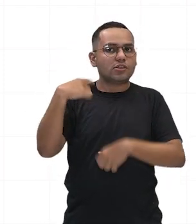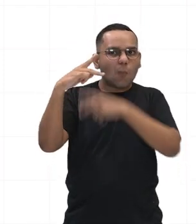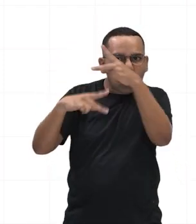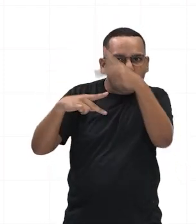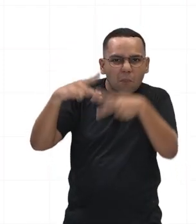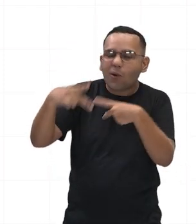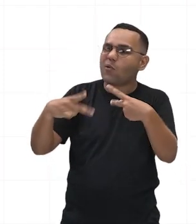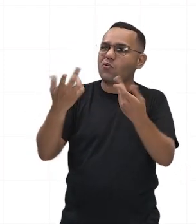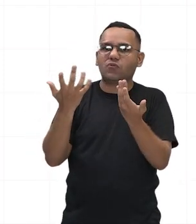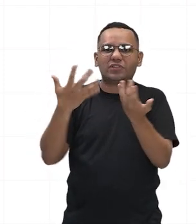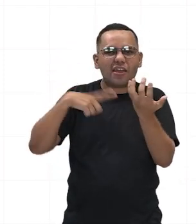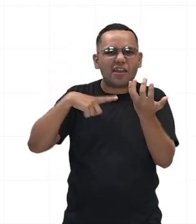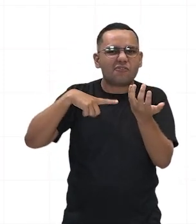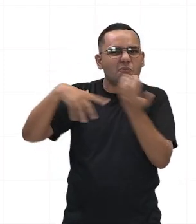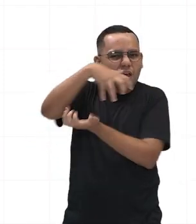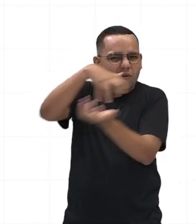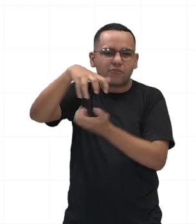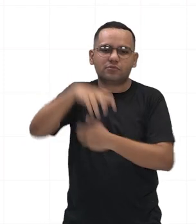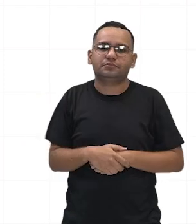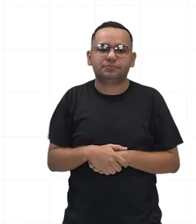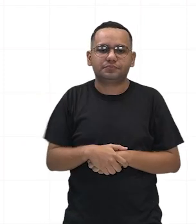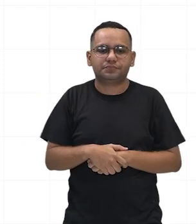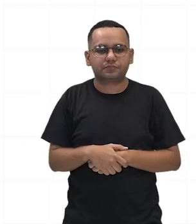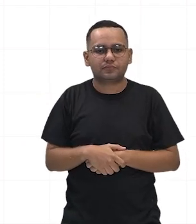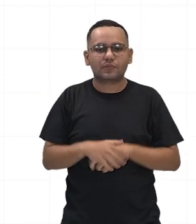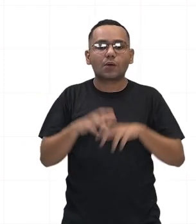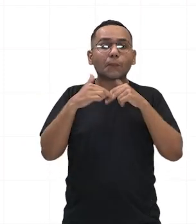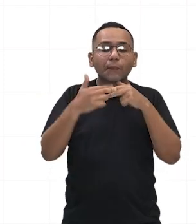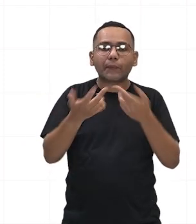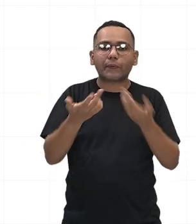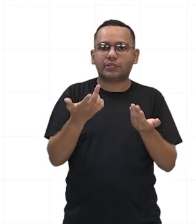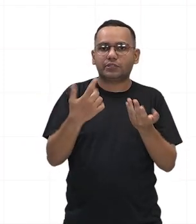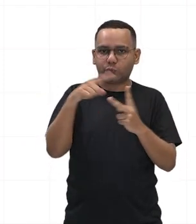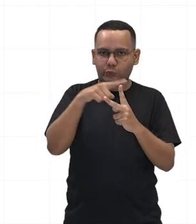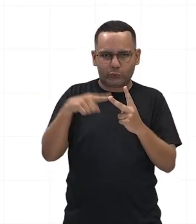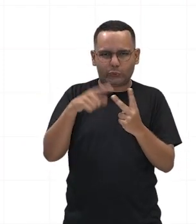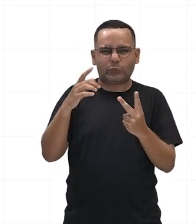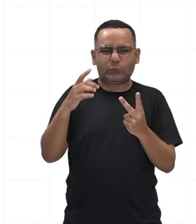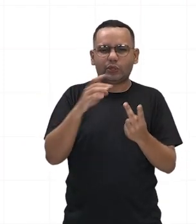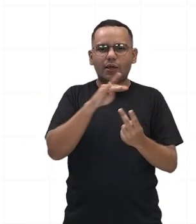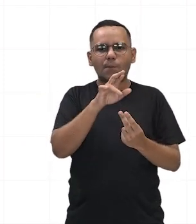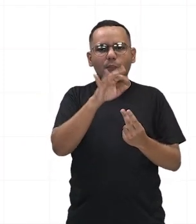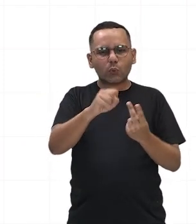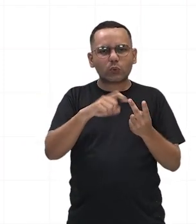reestabelecer as instituições republicanas e foram derrotados,